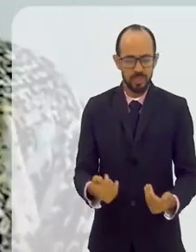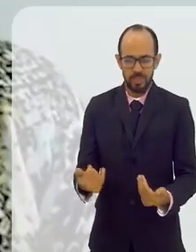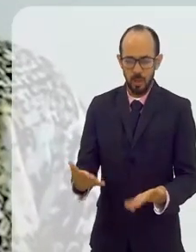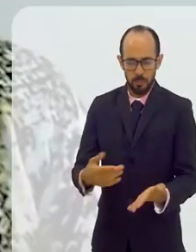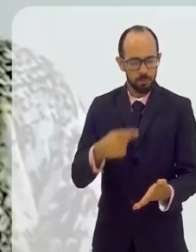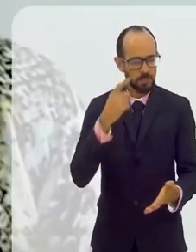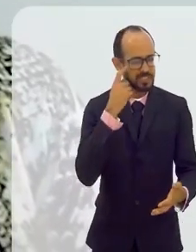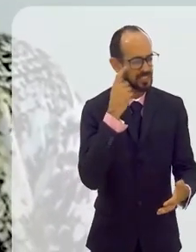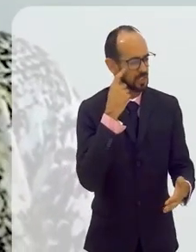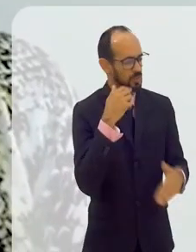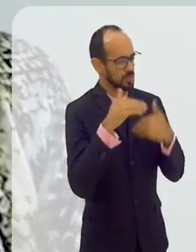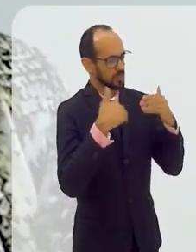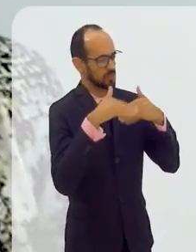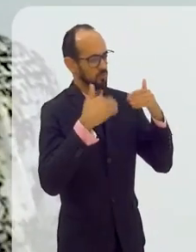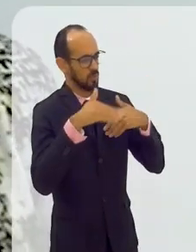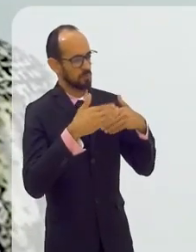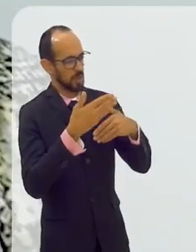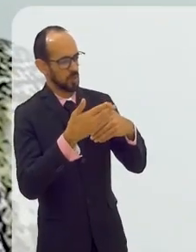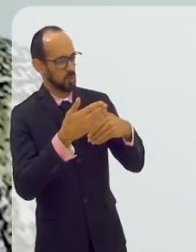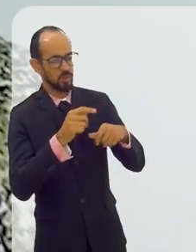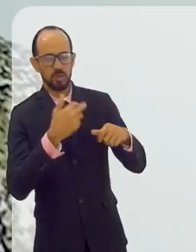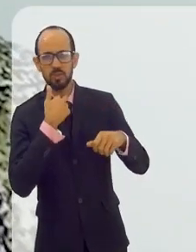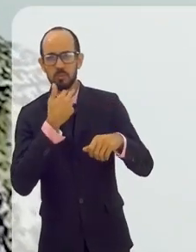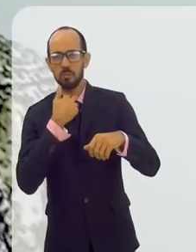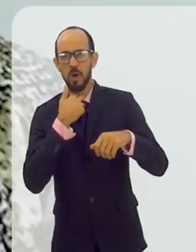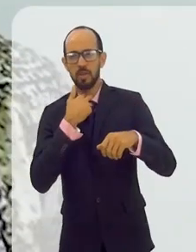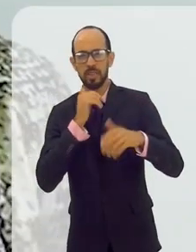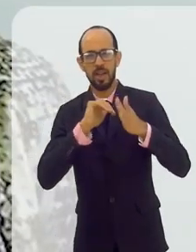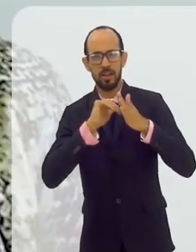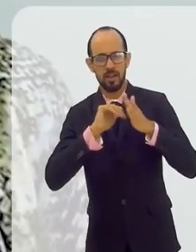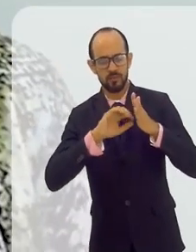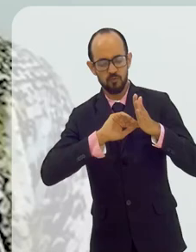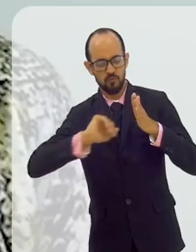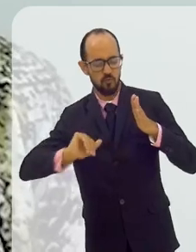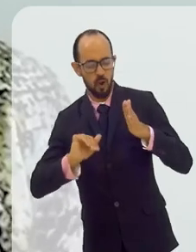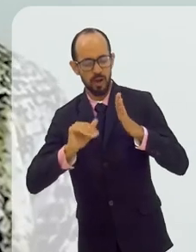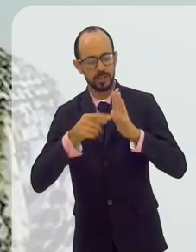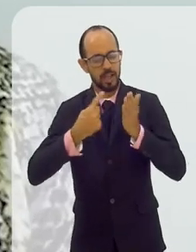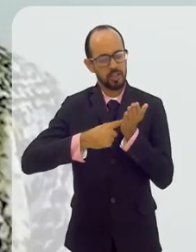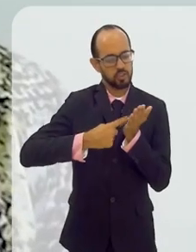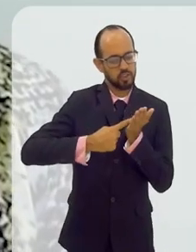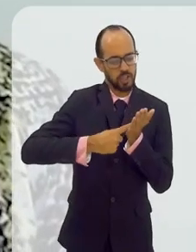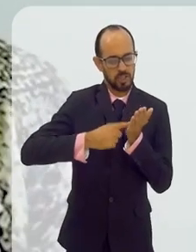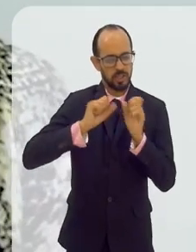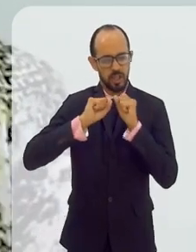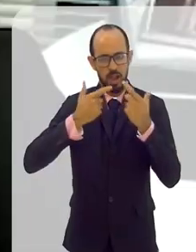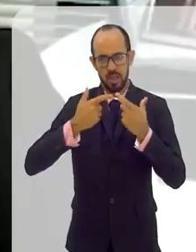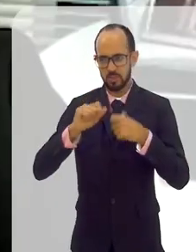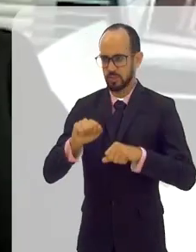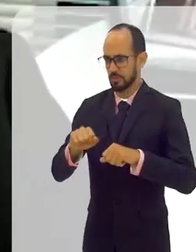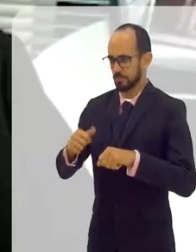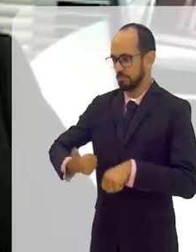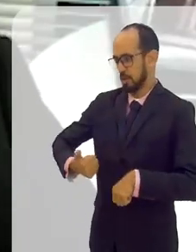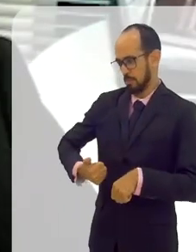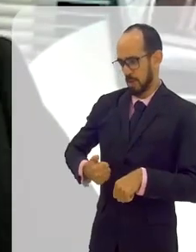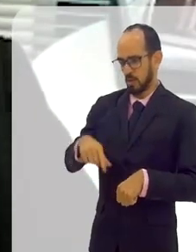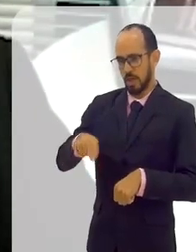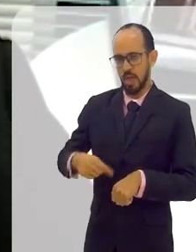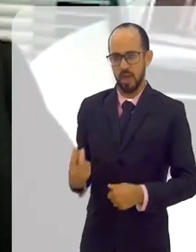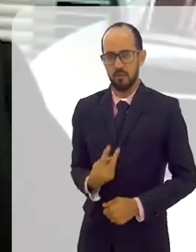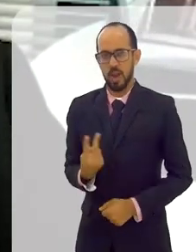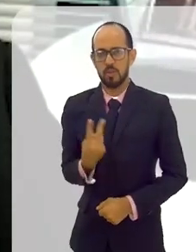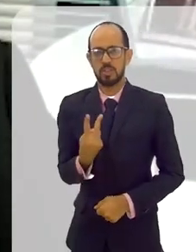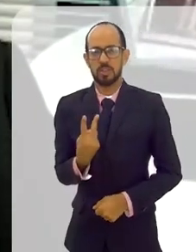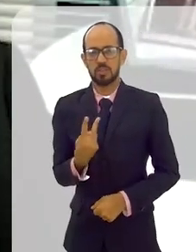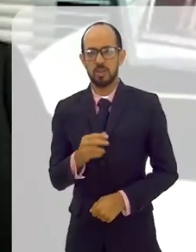questão do desenvolvimento, o que não pode estar de fora da agenda do Parlamento nos próximos quatro anos? Em primeiro lugar, é a